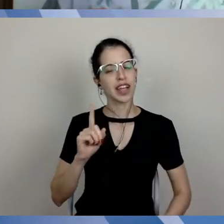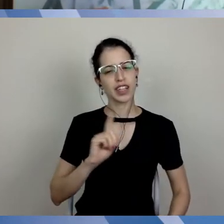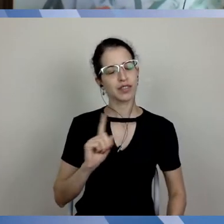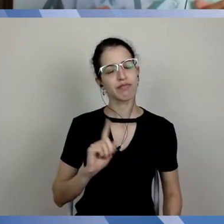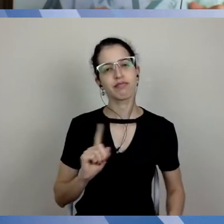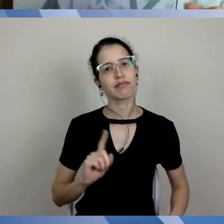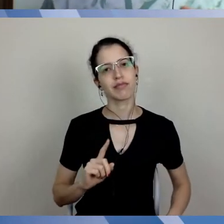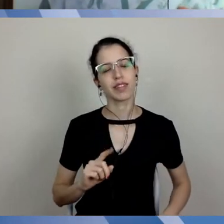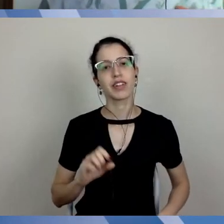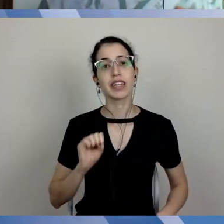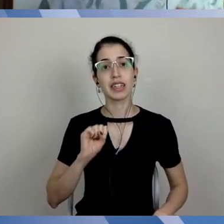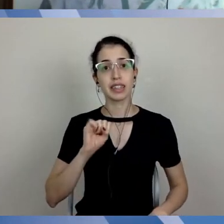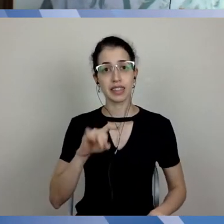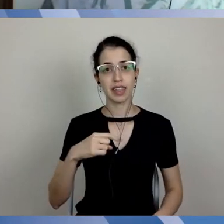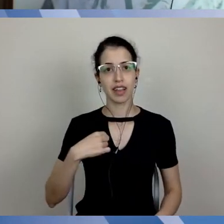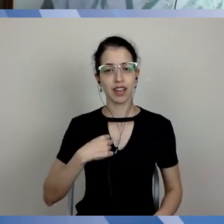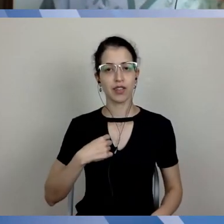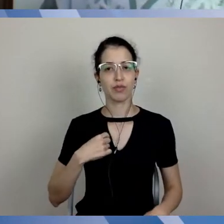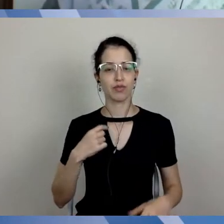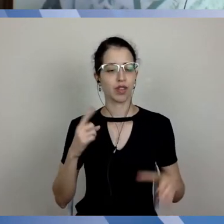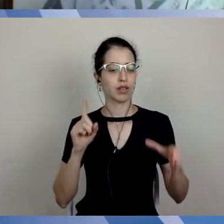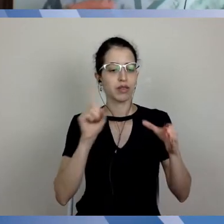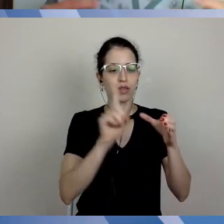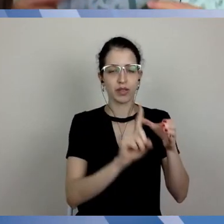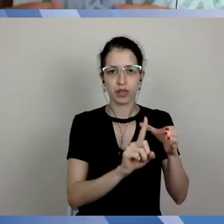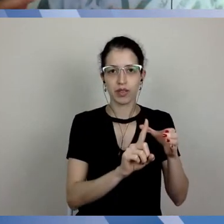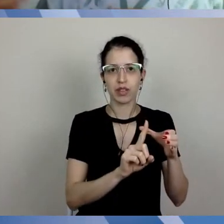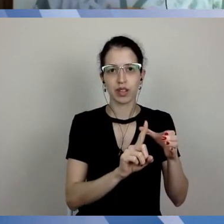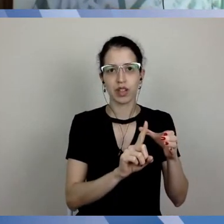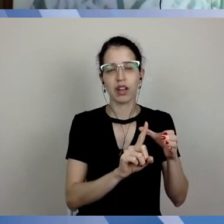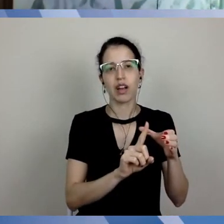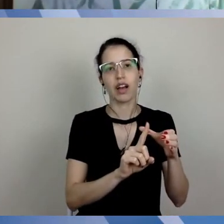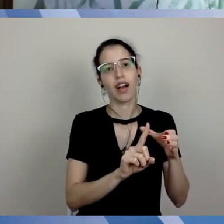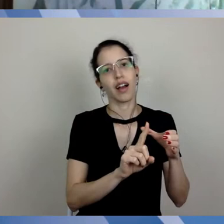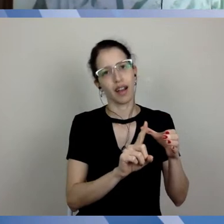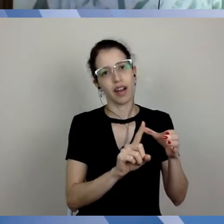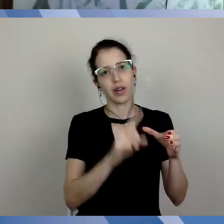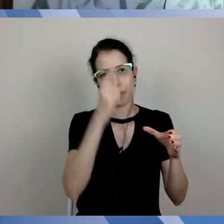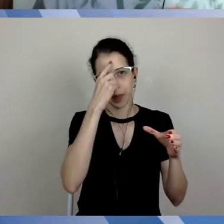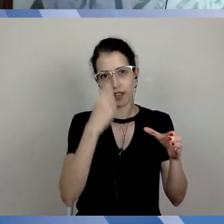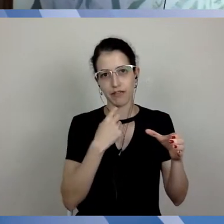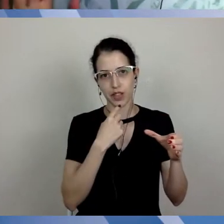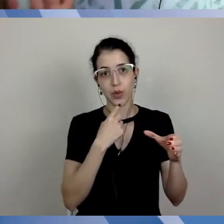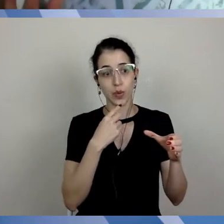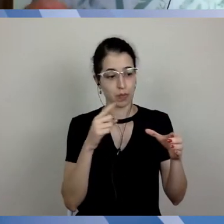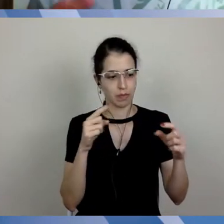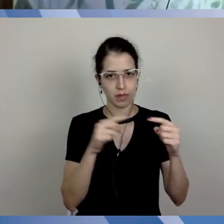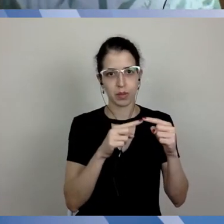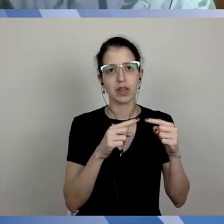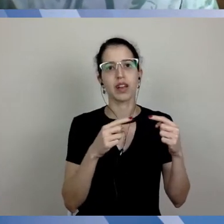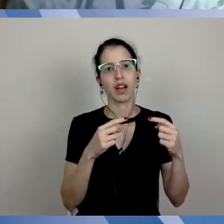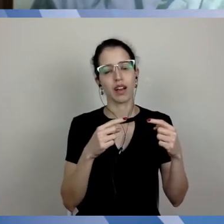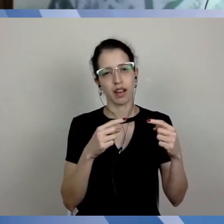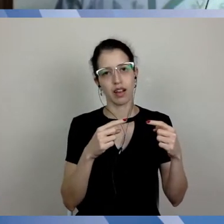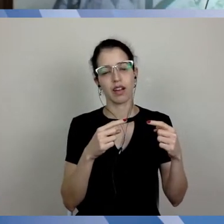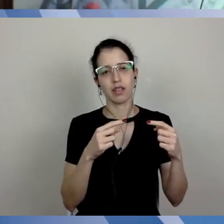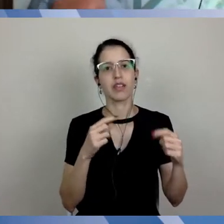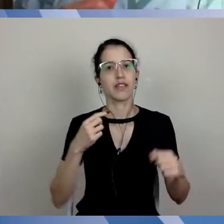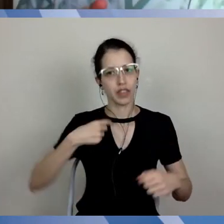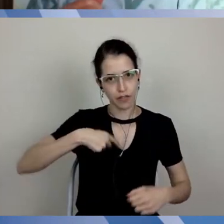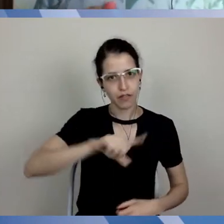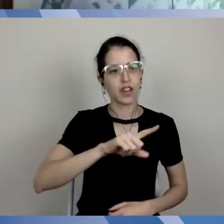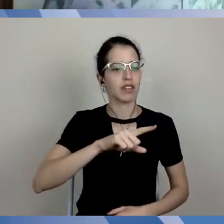categoria que ajuda nisso, eu tenho que ser vacinado logo. Senão, eu devo atrasar a minha vacinação. Então, o primeiro raciocínio tem que ter esse.